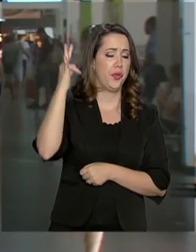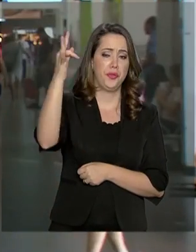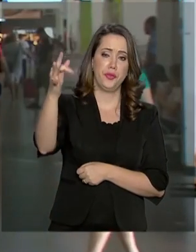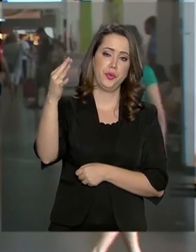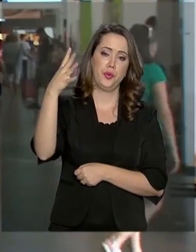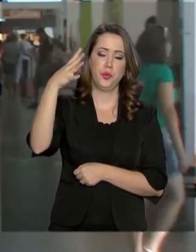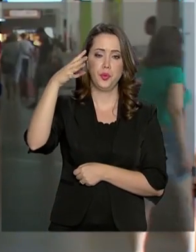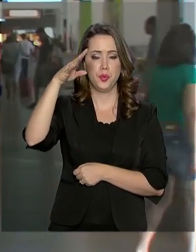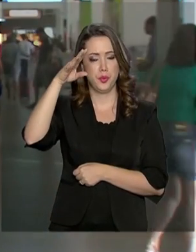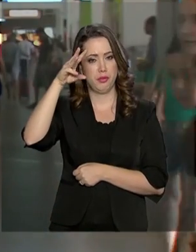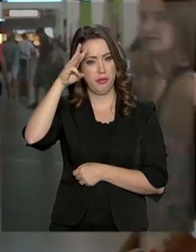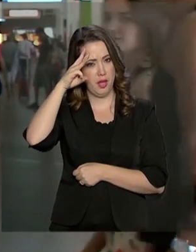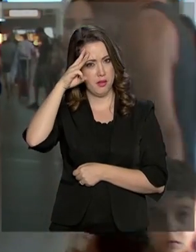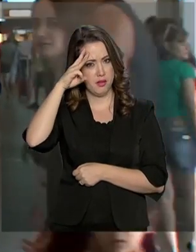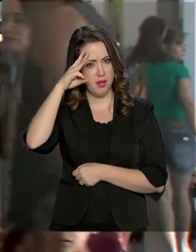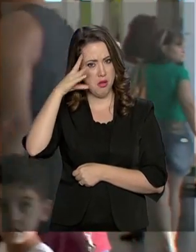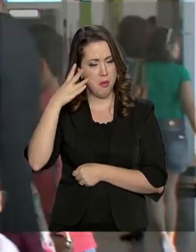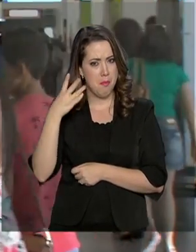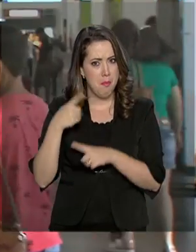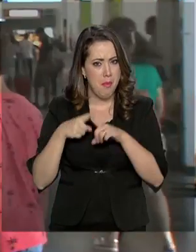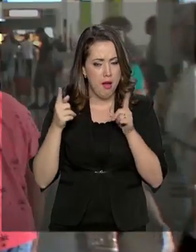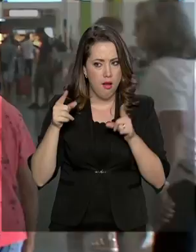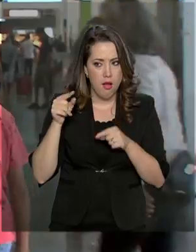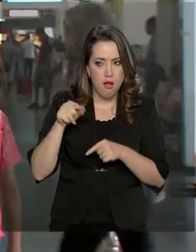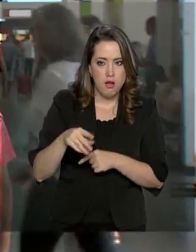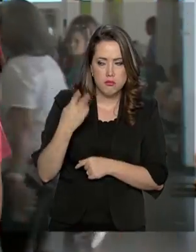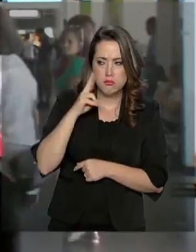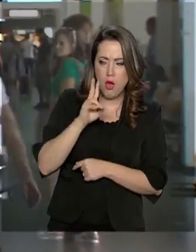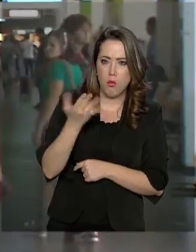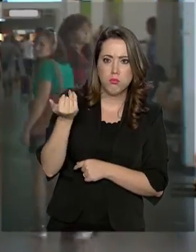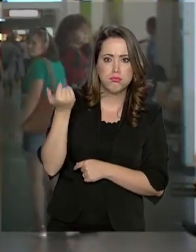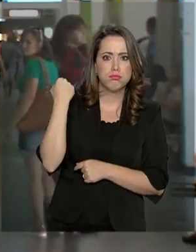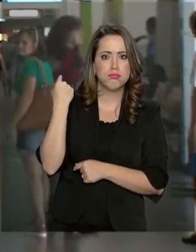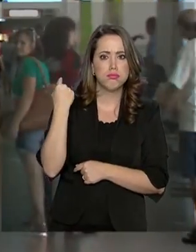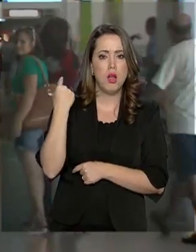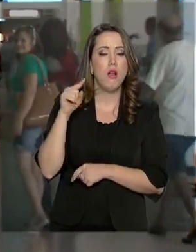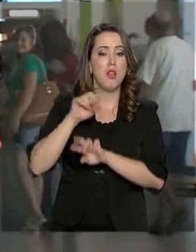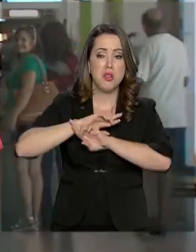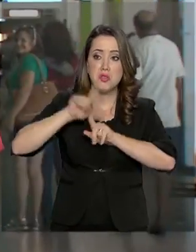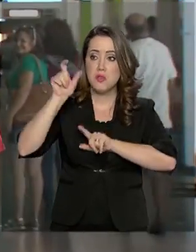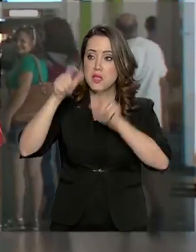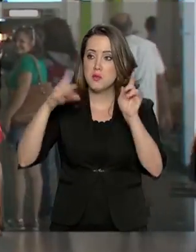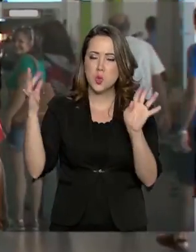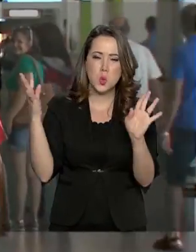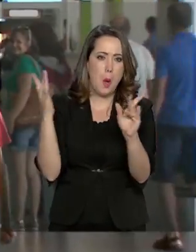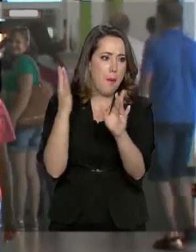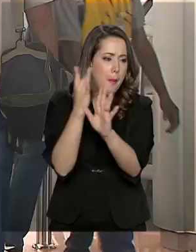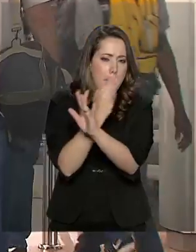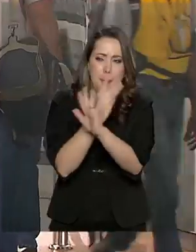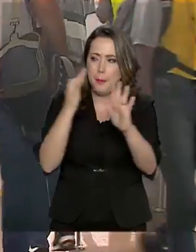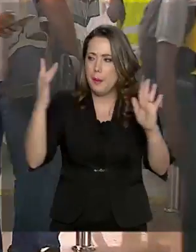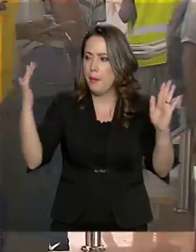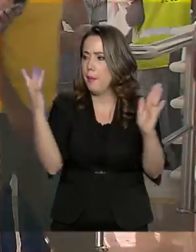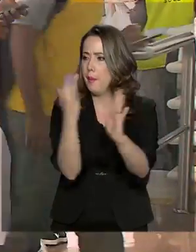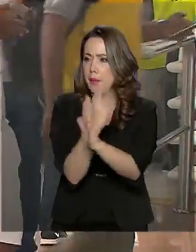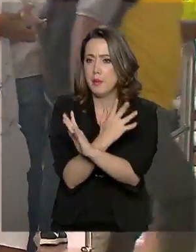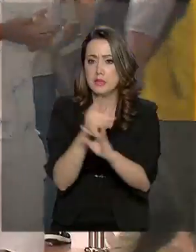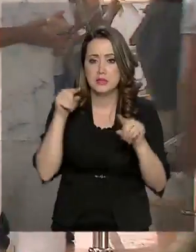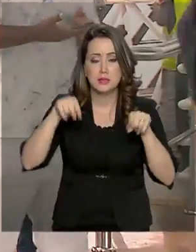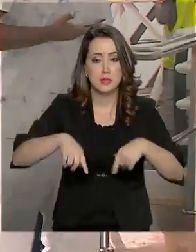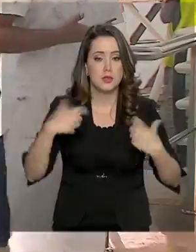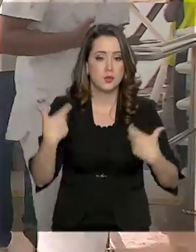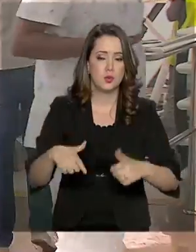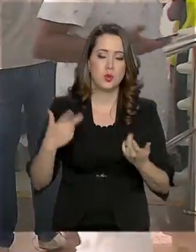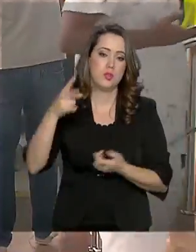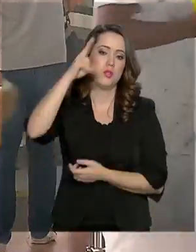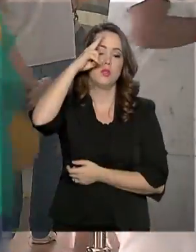a partir de amanhã. Mas não. Como vocês podem ver aqui atrás de mim, o saguão está bem cheio, tem muita gente em trânsito ainda nessa